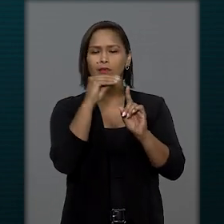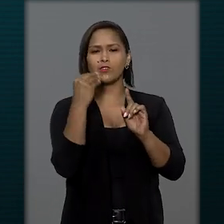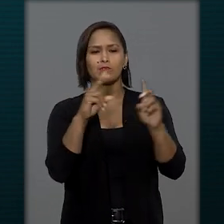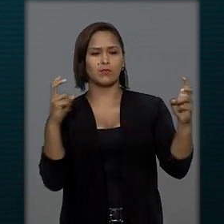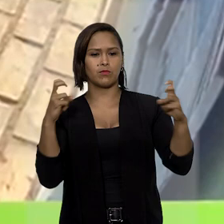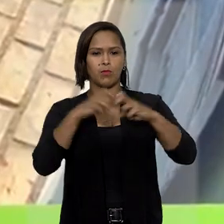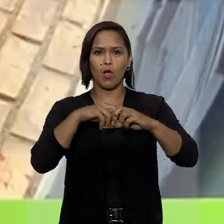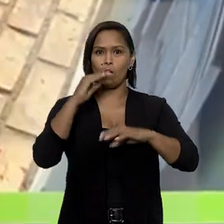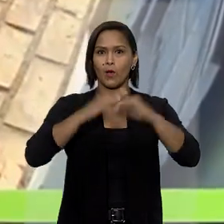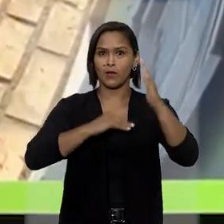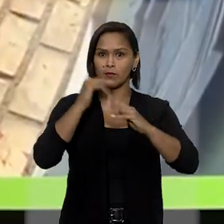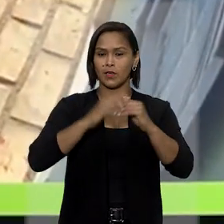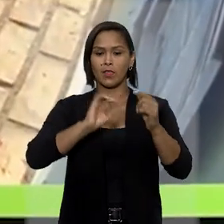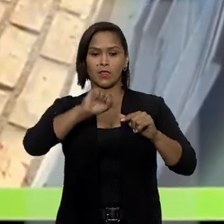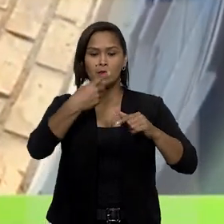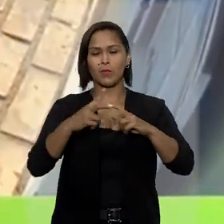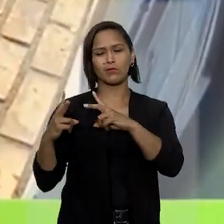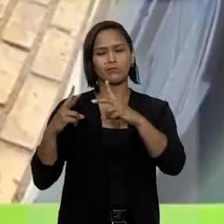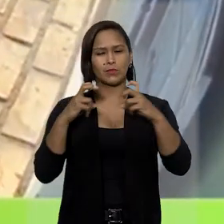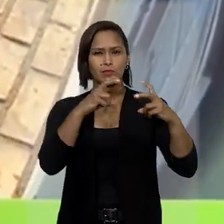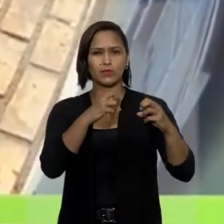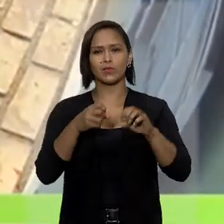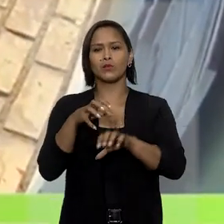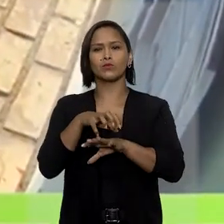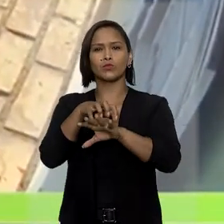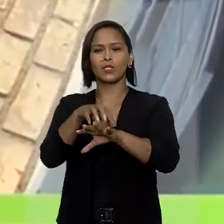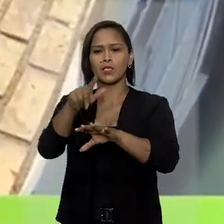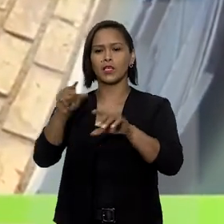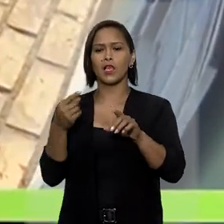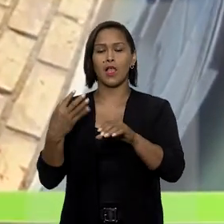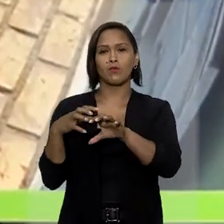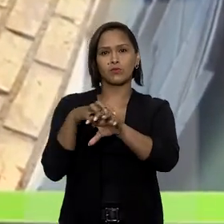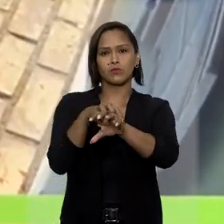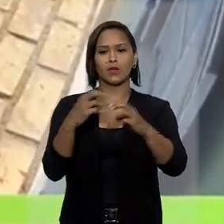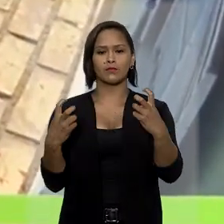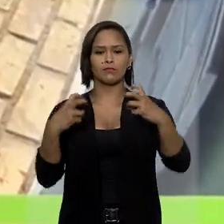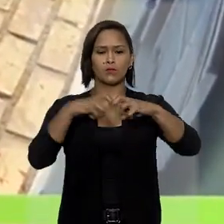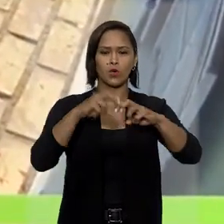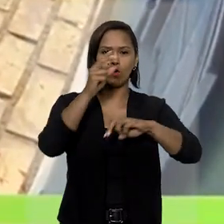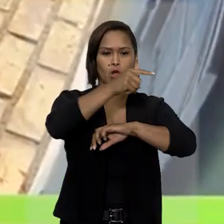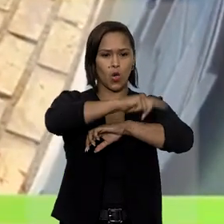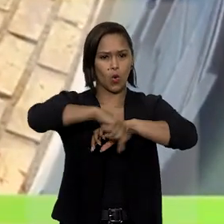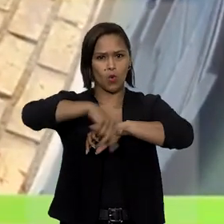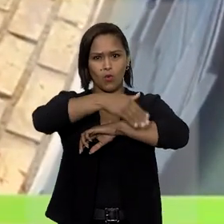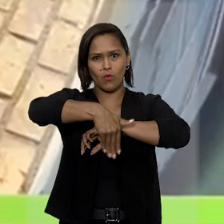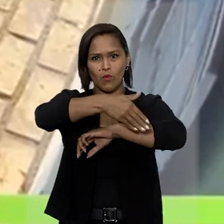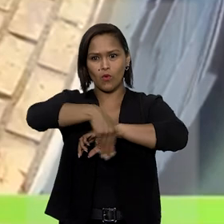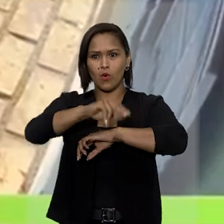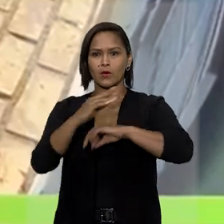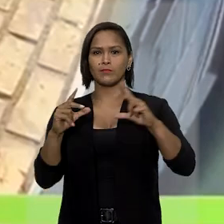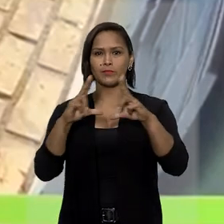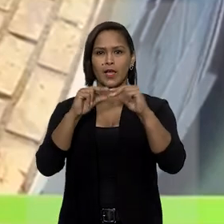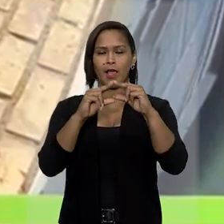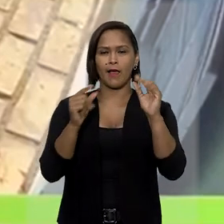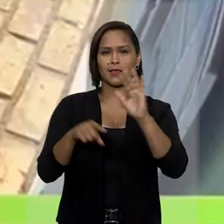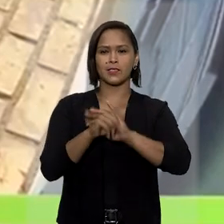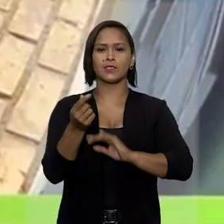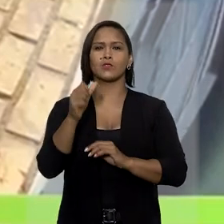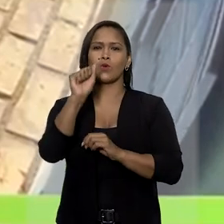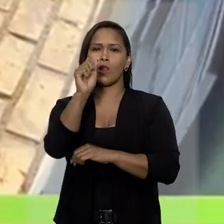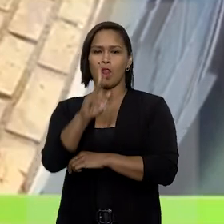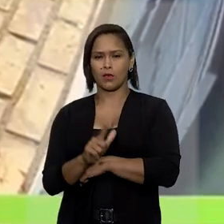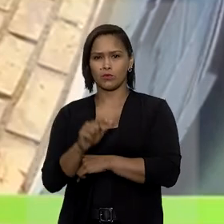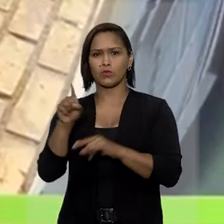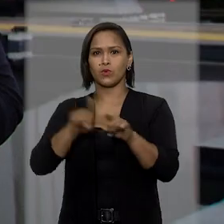qualificado. Depois de uma briga de trânsito, ele atropelou uma servidora pública em frente à casa dela, no Lago Sul, bairro